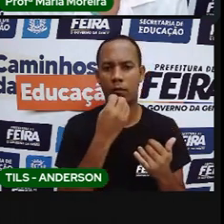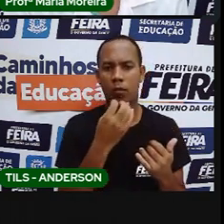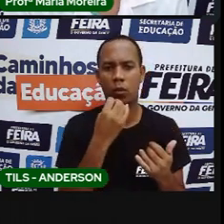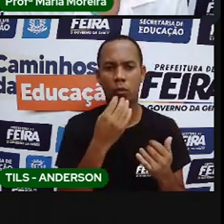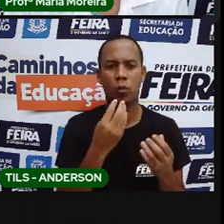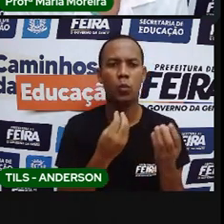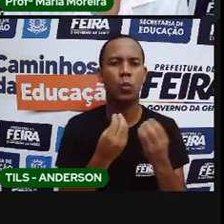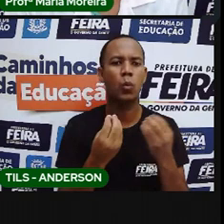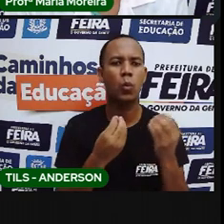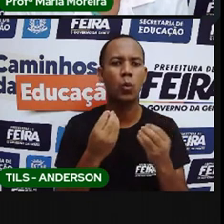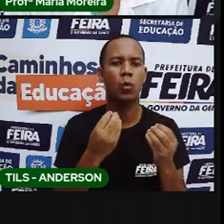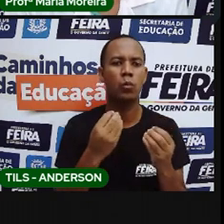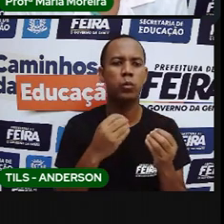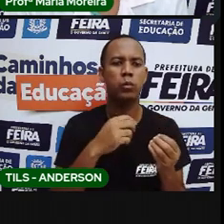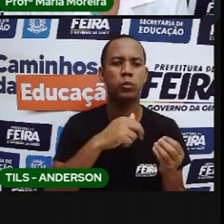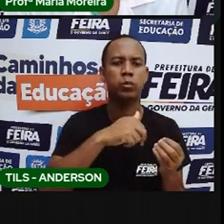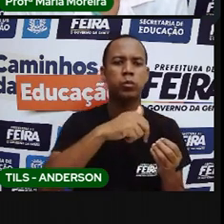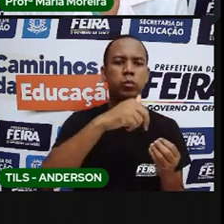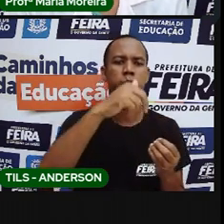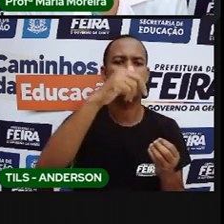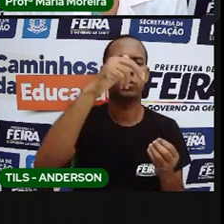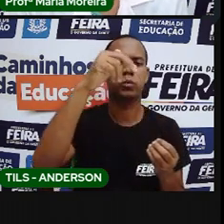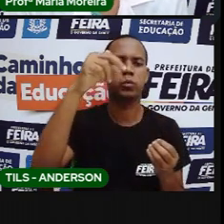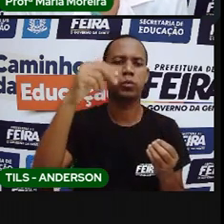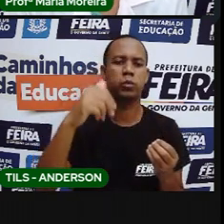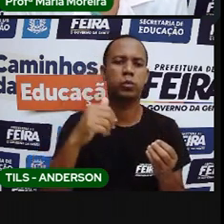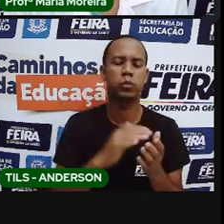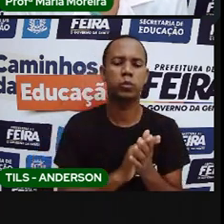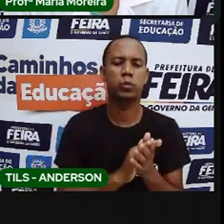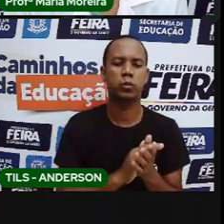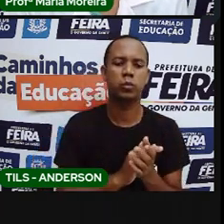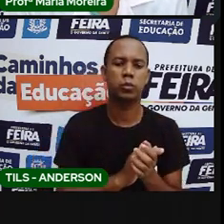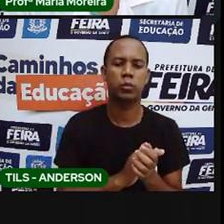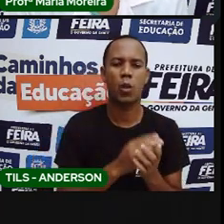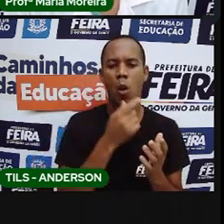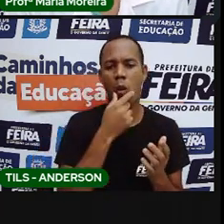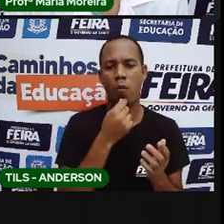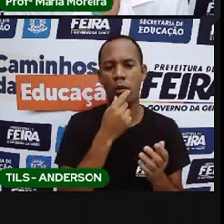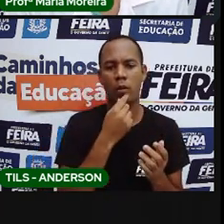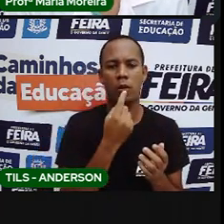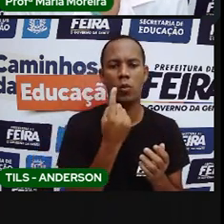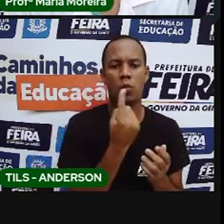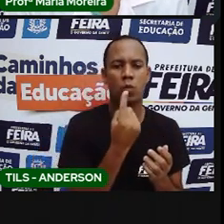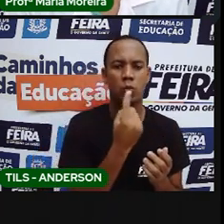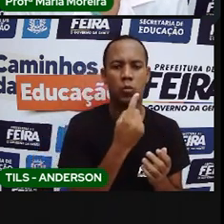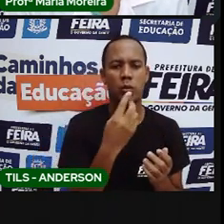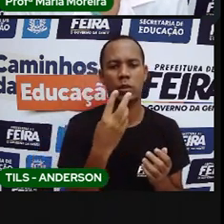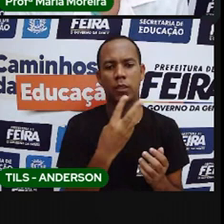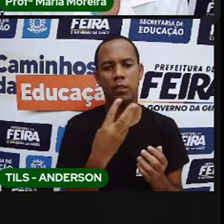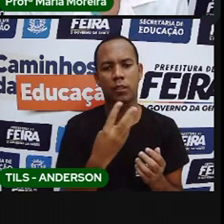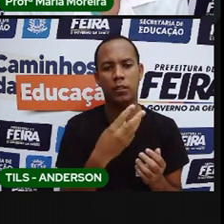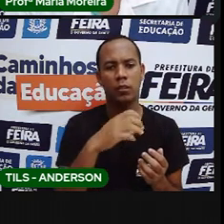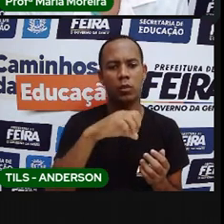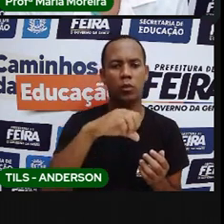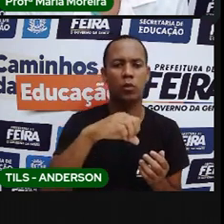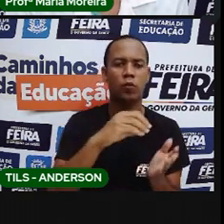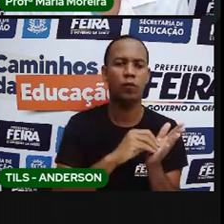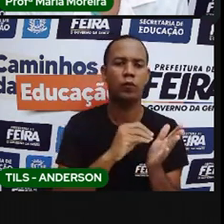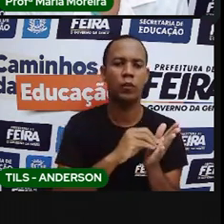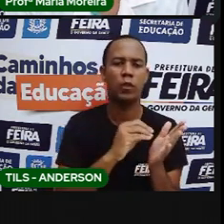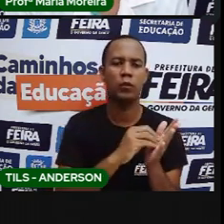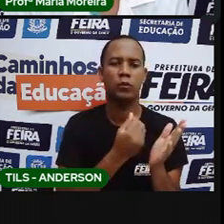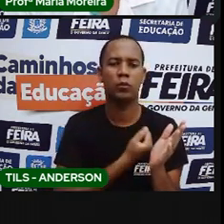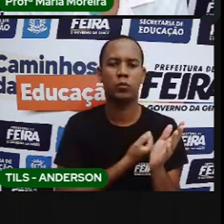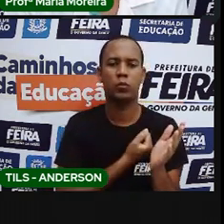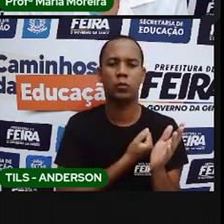Qual o brinquedo favorito de Gustavo? Uma bicicleta. Para ajudá-lo, você deve completar os espaços